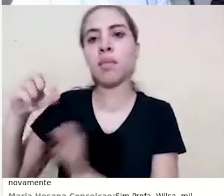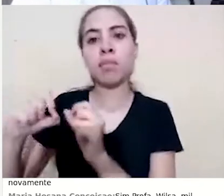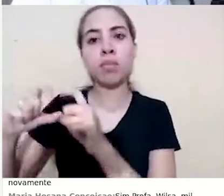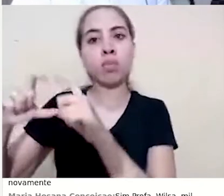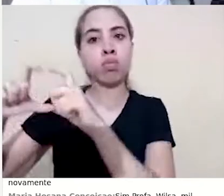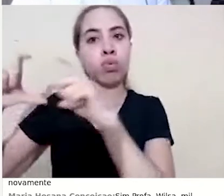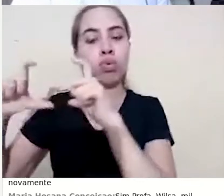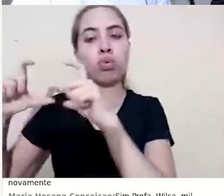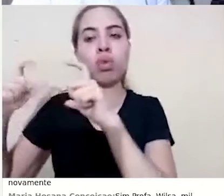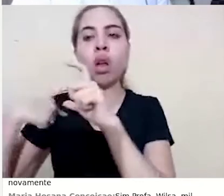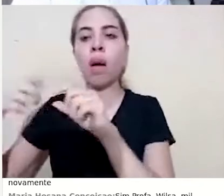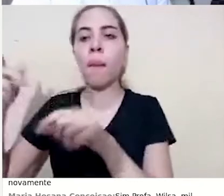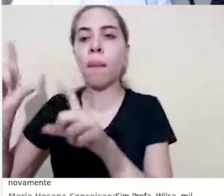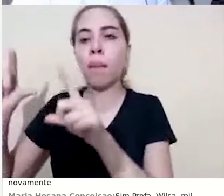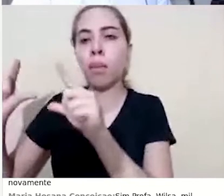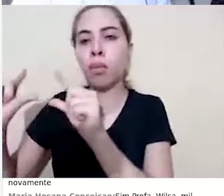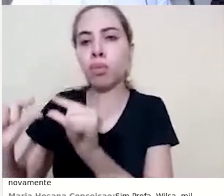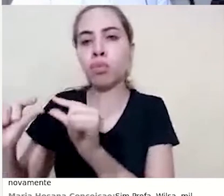páginas do site, diminui,